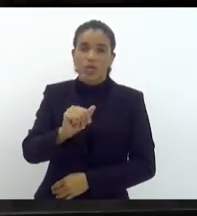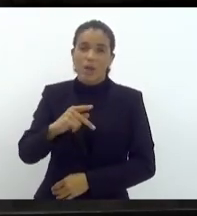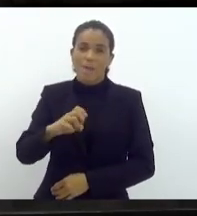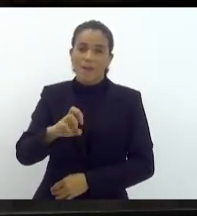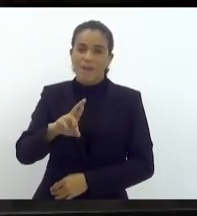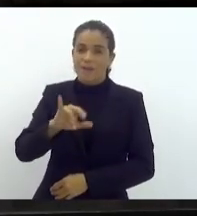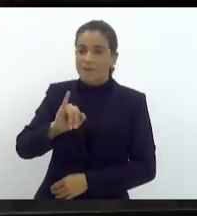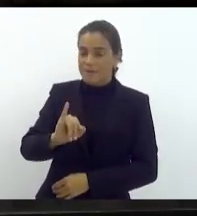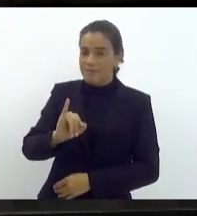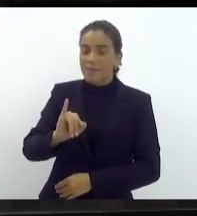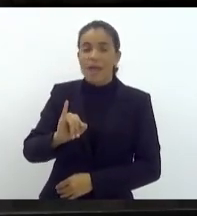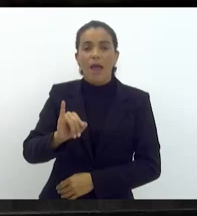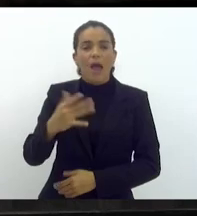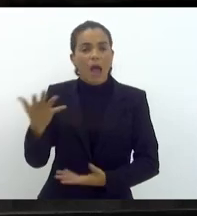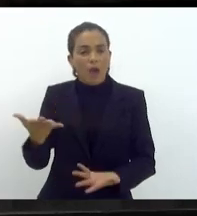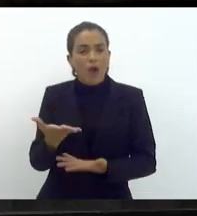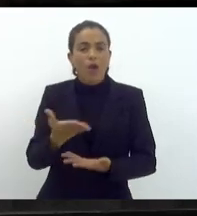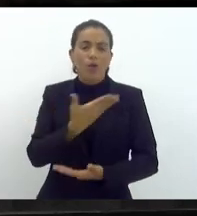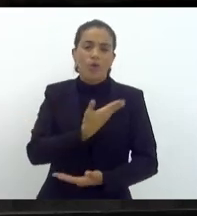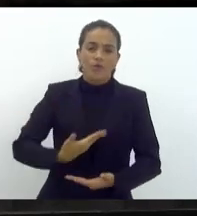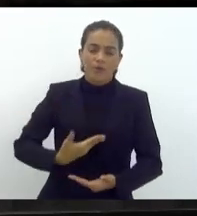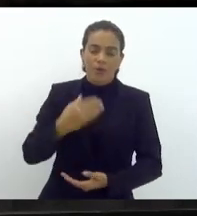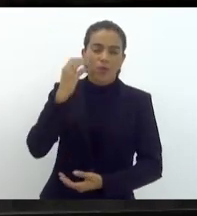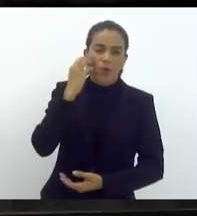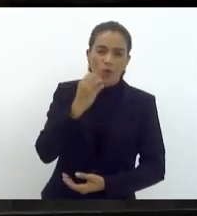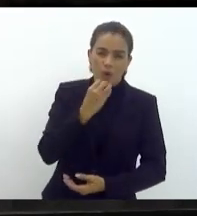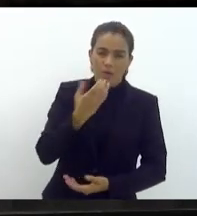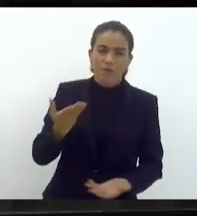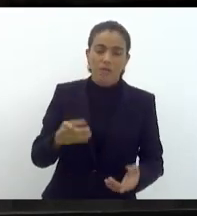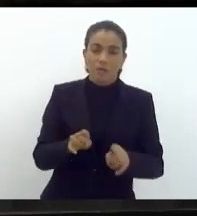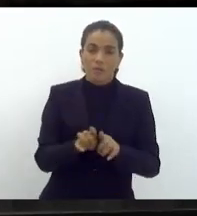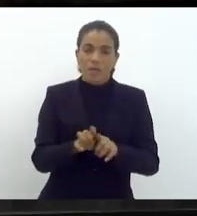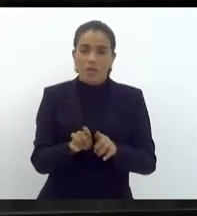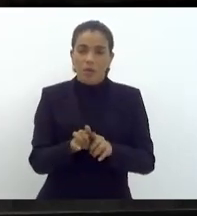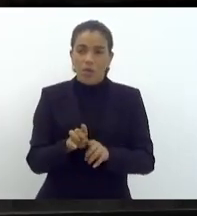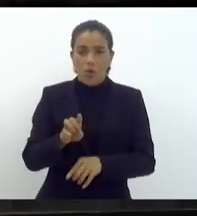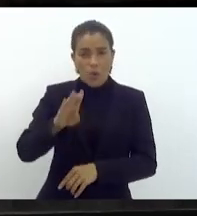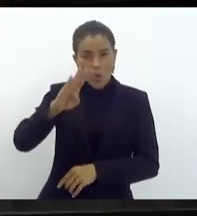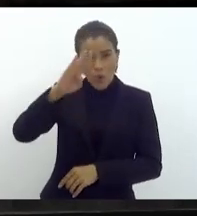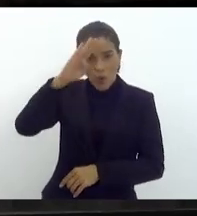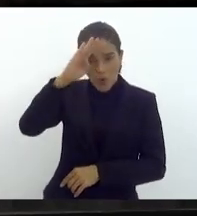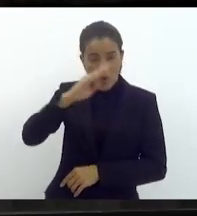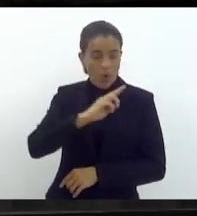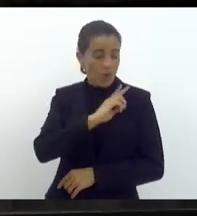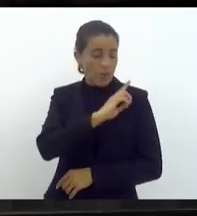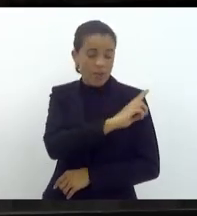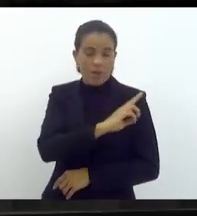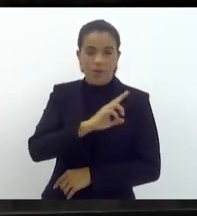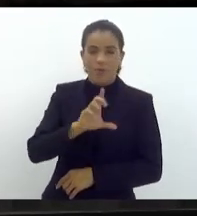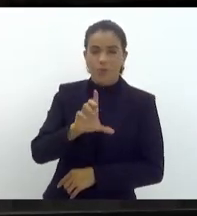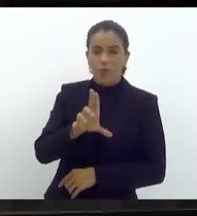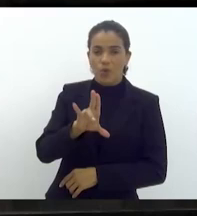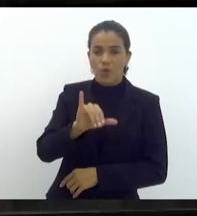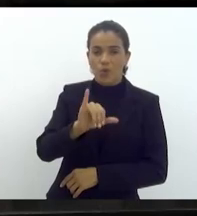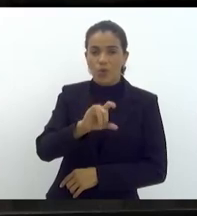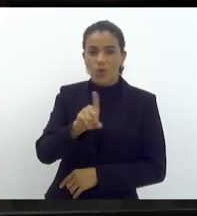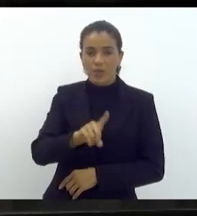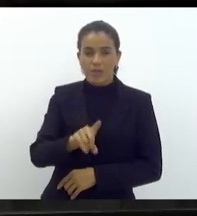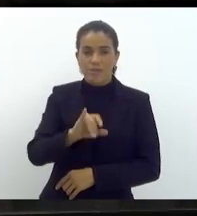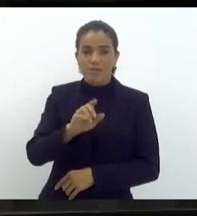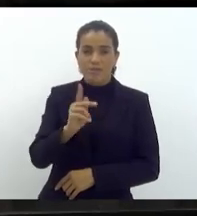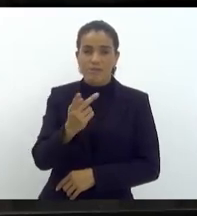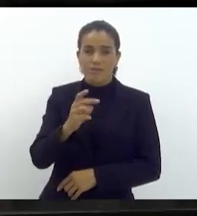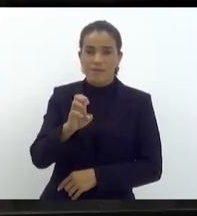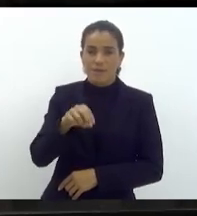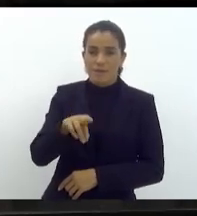com a sensibilidade do governador Cláudio Castro, do secretário de Polícia Militar, Coronel Luiz Henrique, a está conseguindo através da indicação nossa